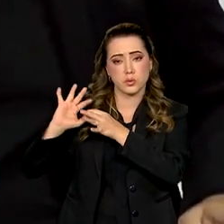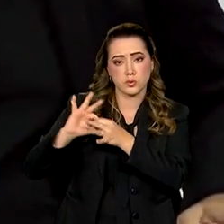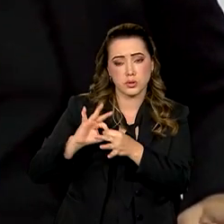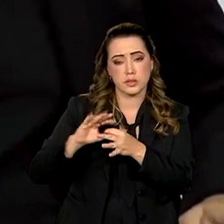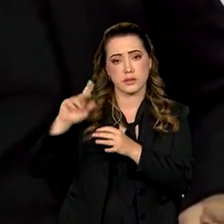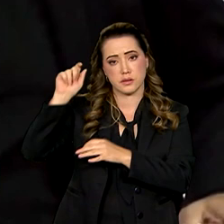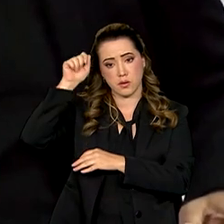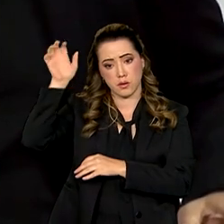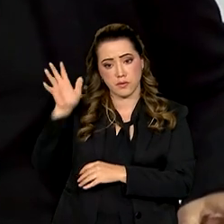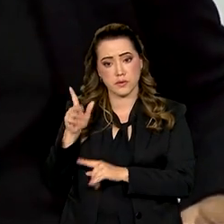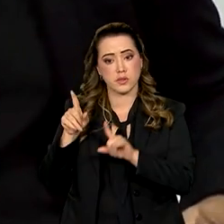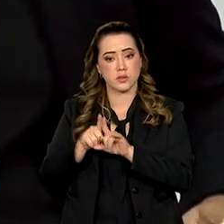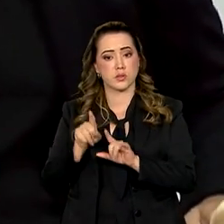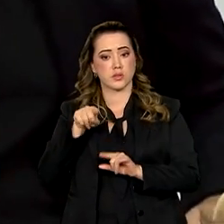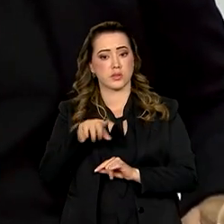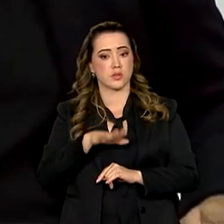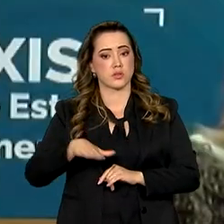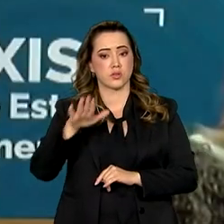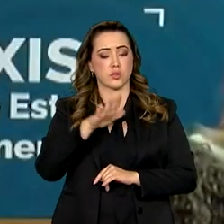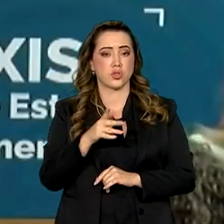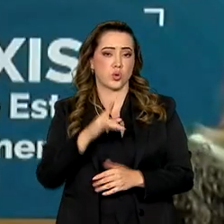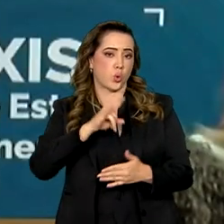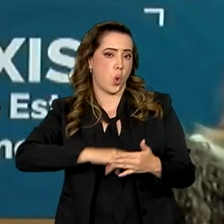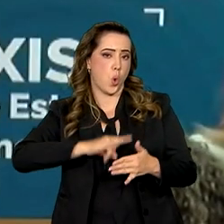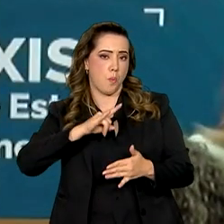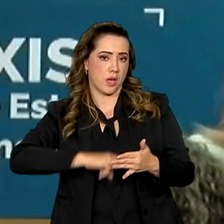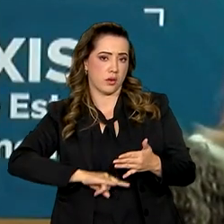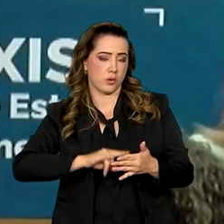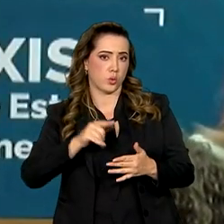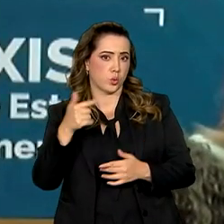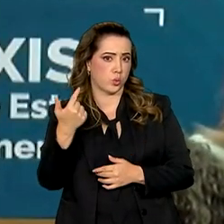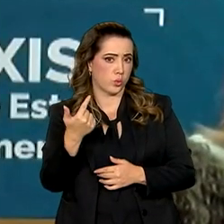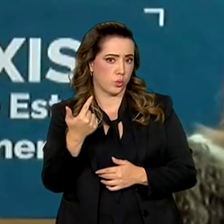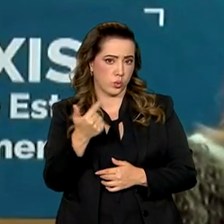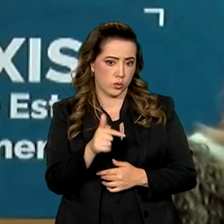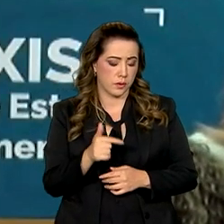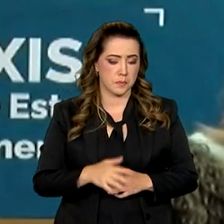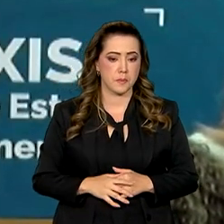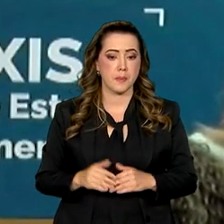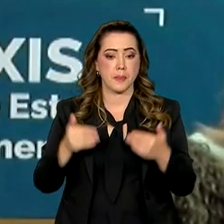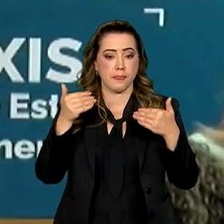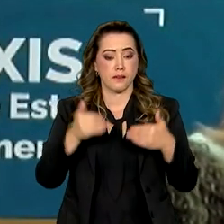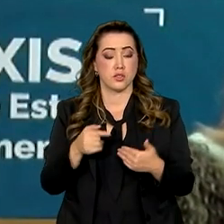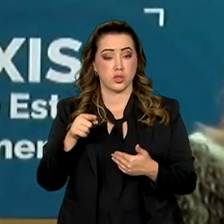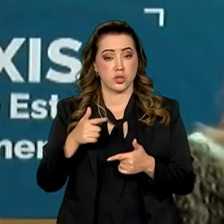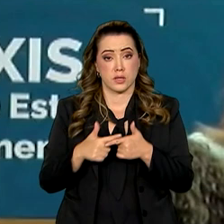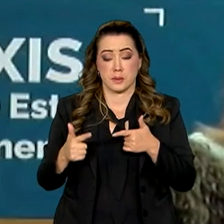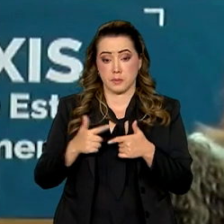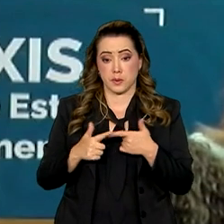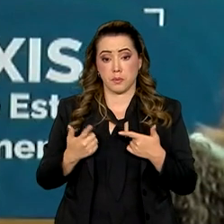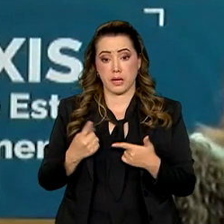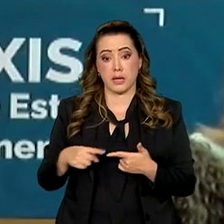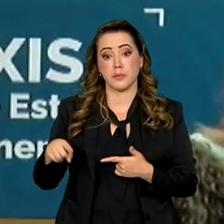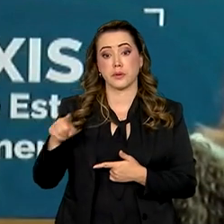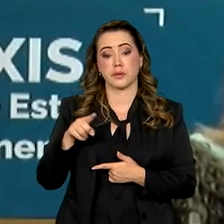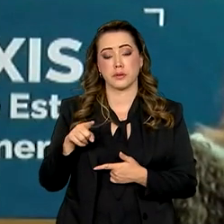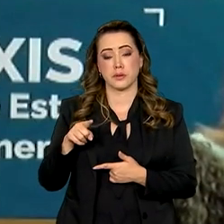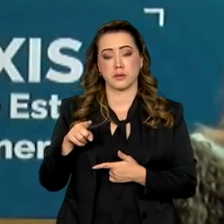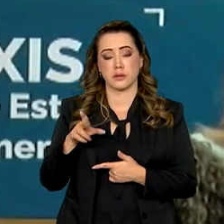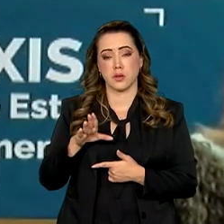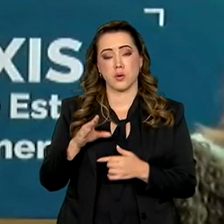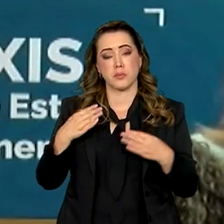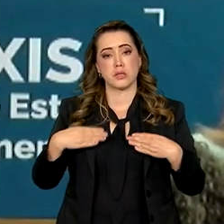prevalecência do subregistro. Diante deste cenário, o Ministério dos Direitos Humanos e Cidadania